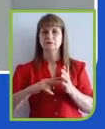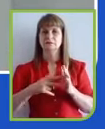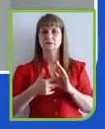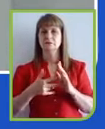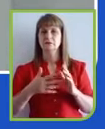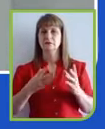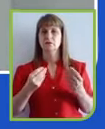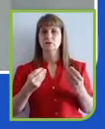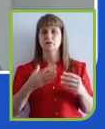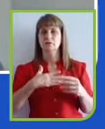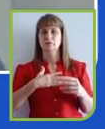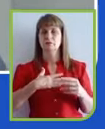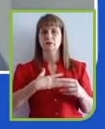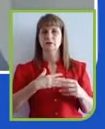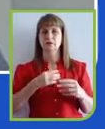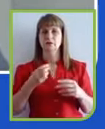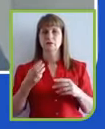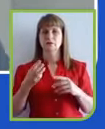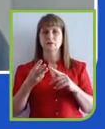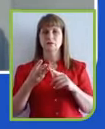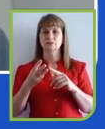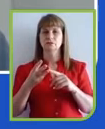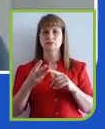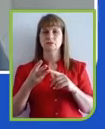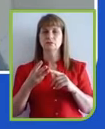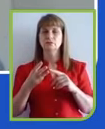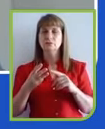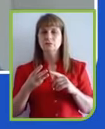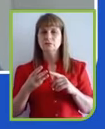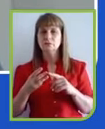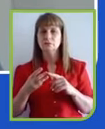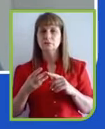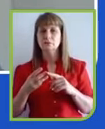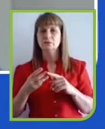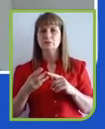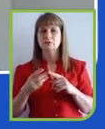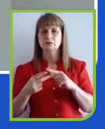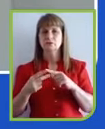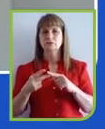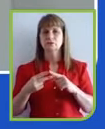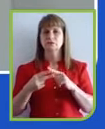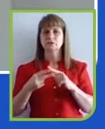dois que trazem maior complexidade, creio eu,